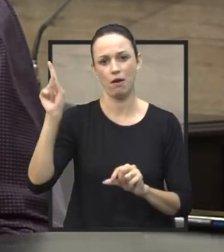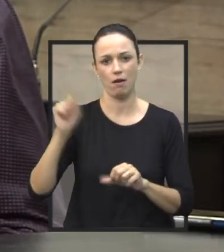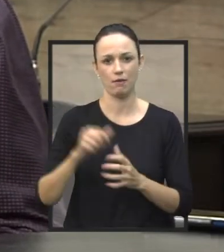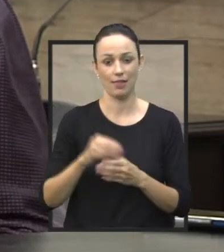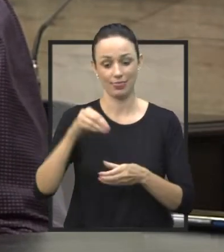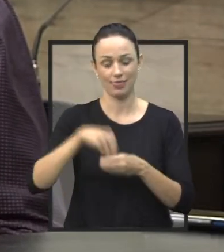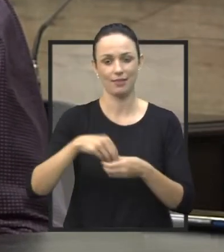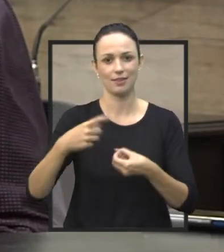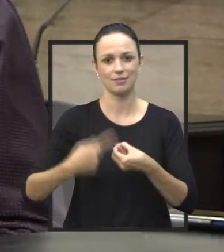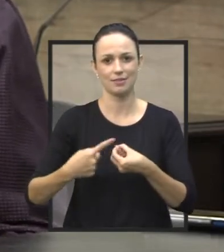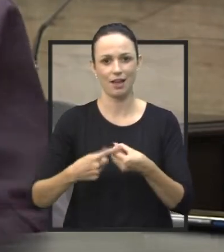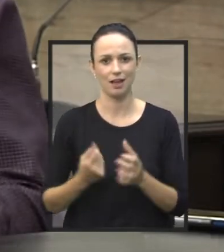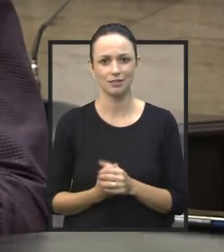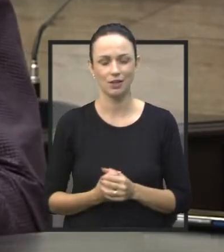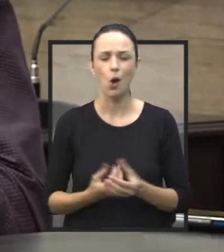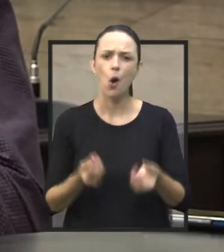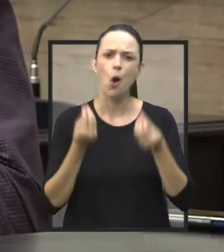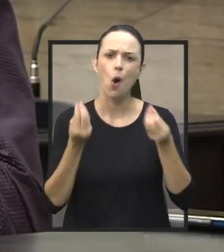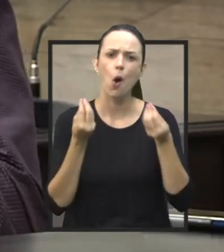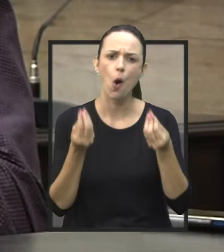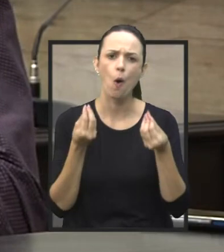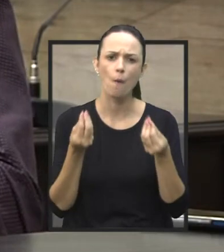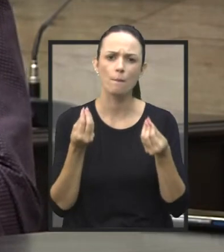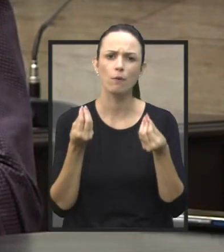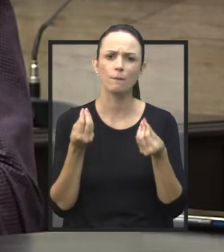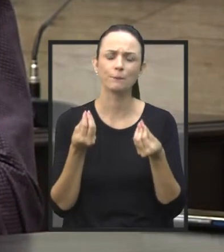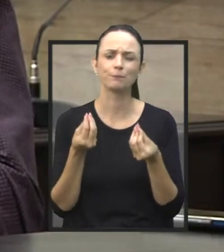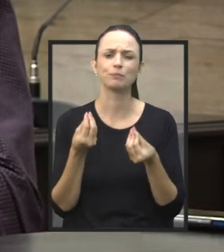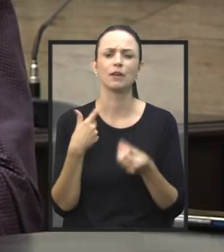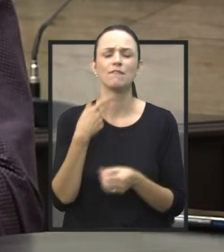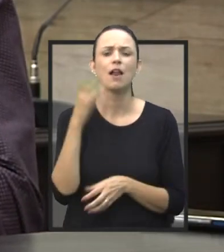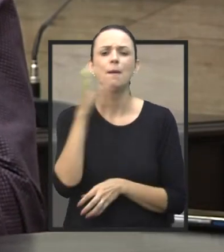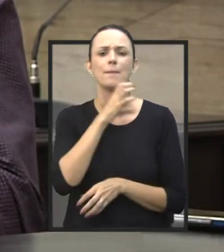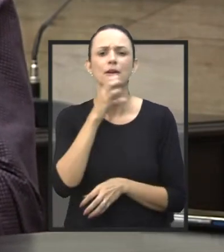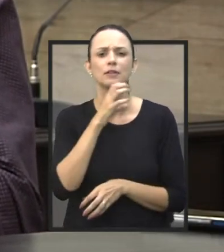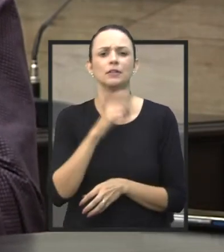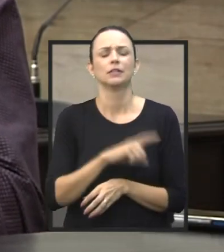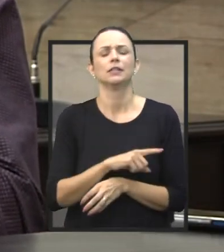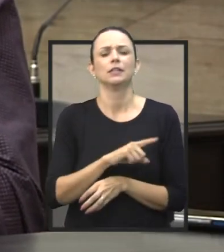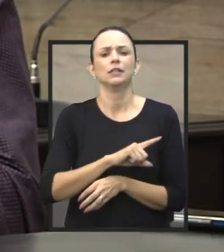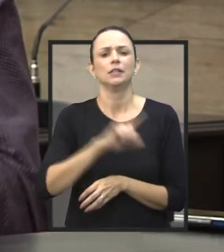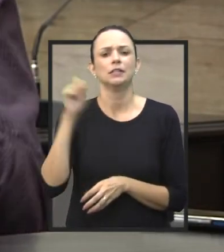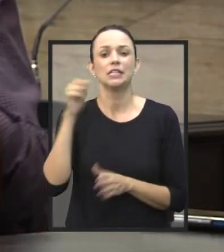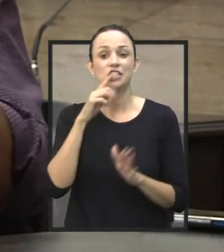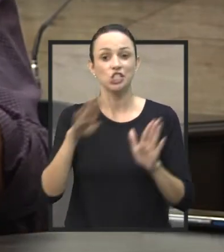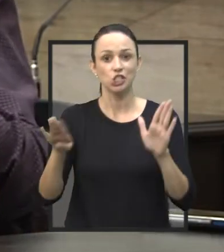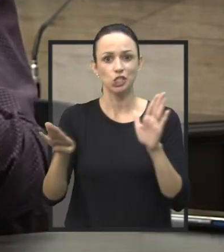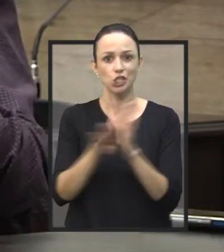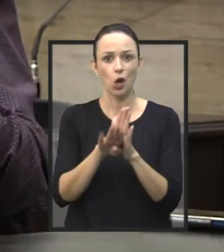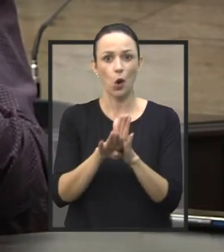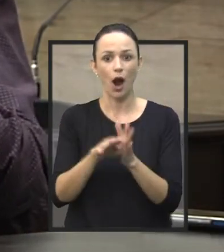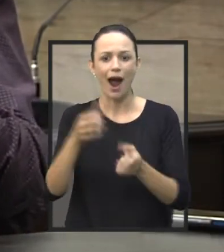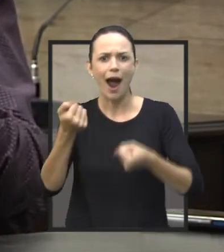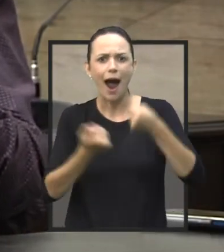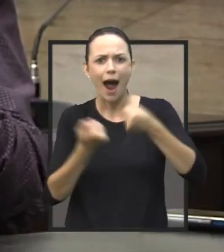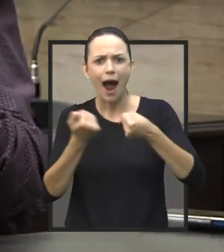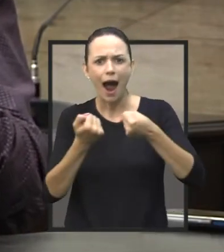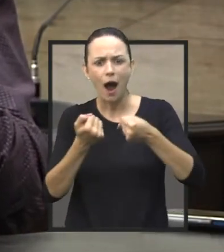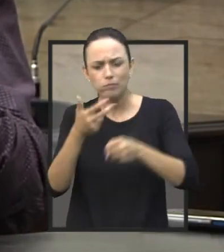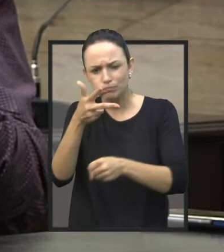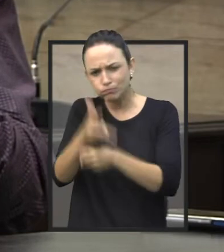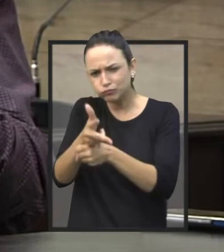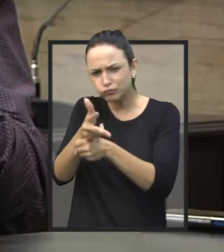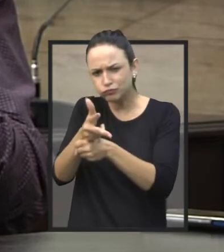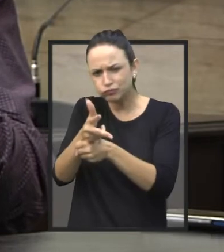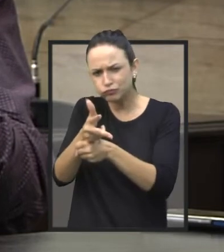cidade. Como que funciona? Falando brevemente, ali assim, chegou um carro, eles monitoram todos os carros